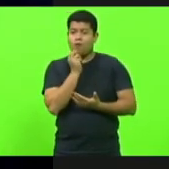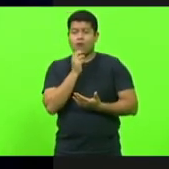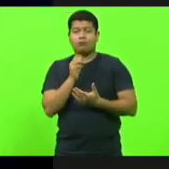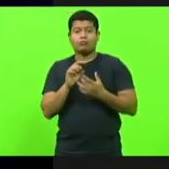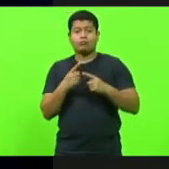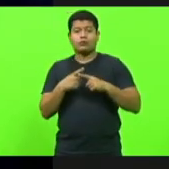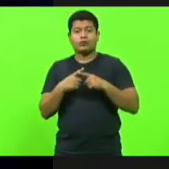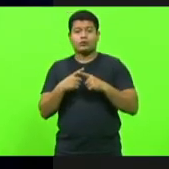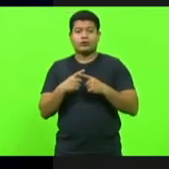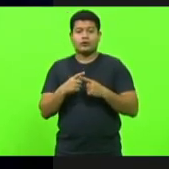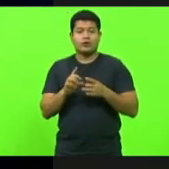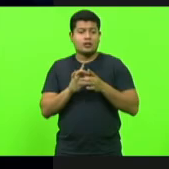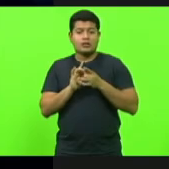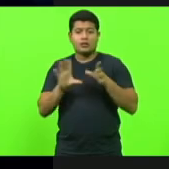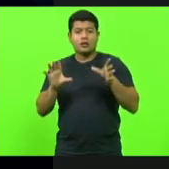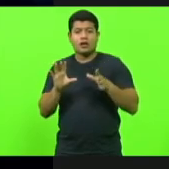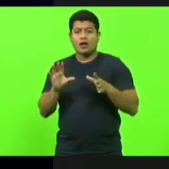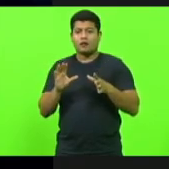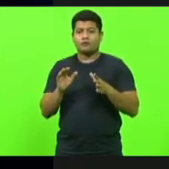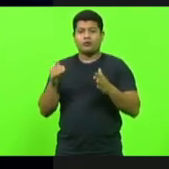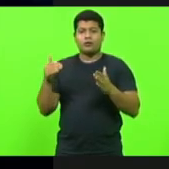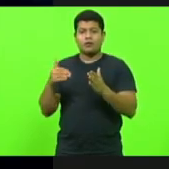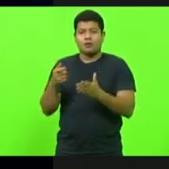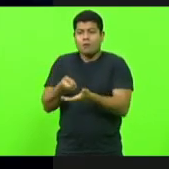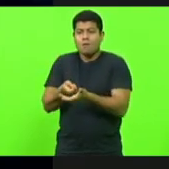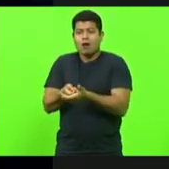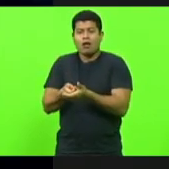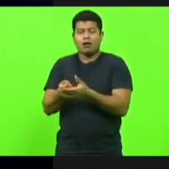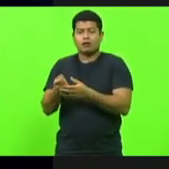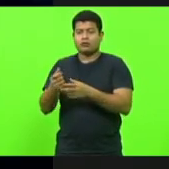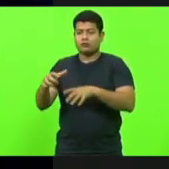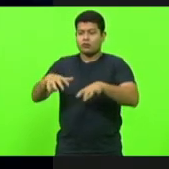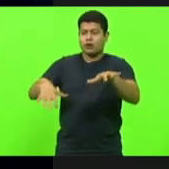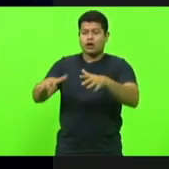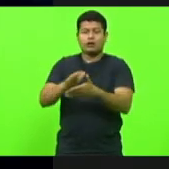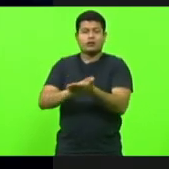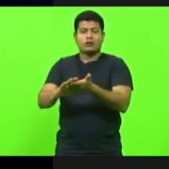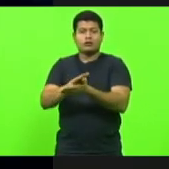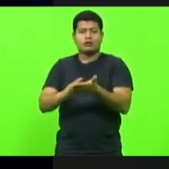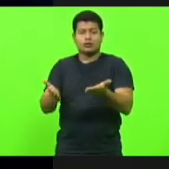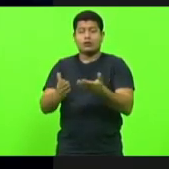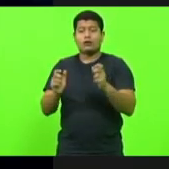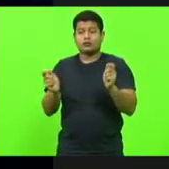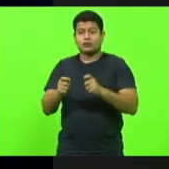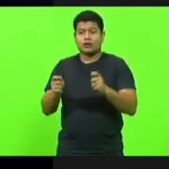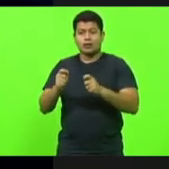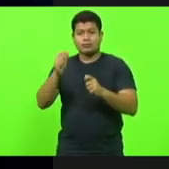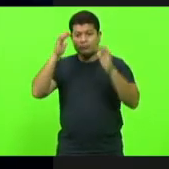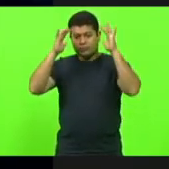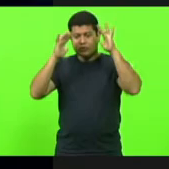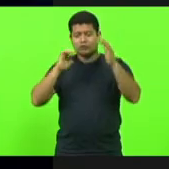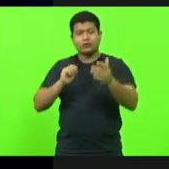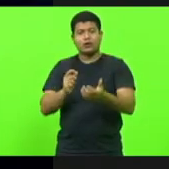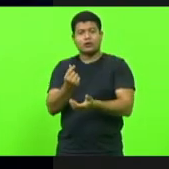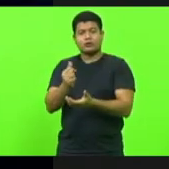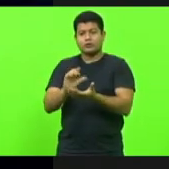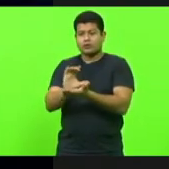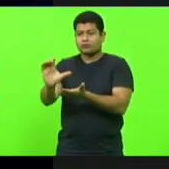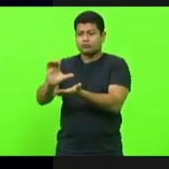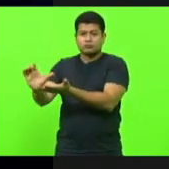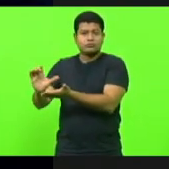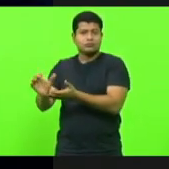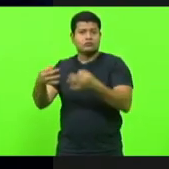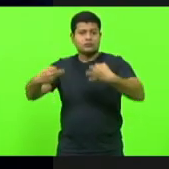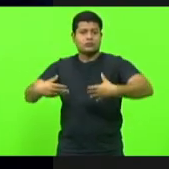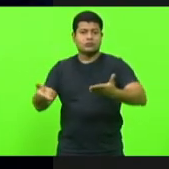o prefeito sem contrapartido. E há de se fazer esse reconhecimento e esse agradecimento ao